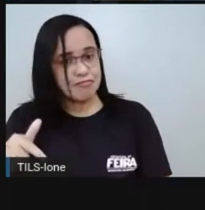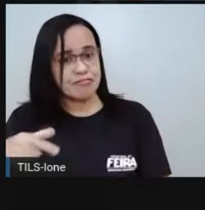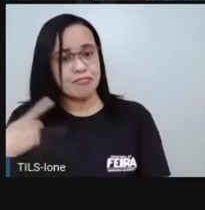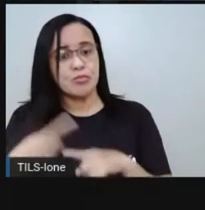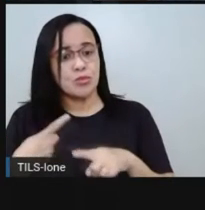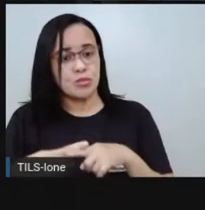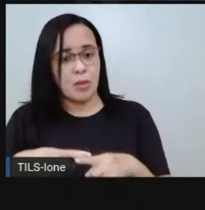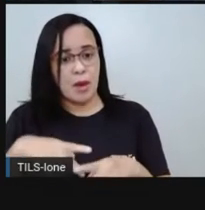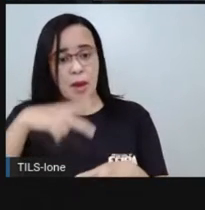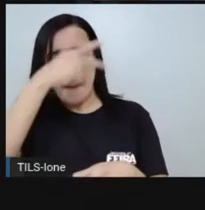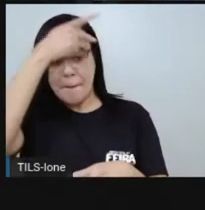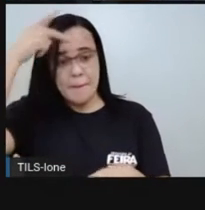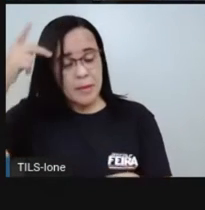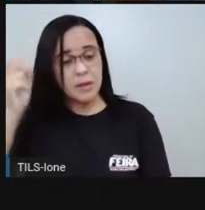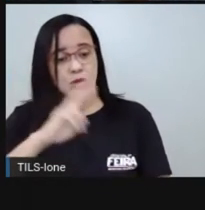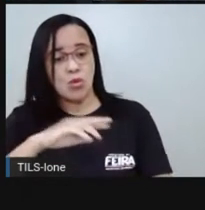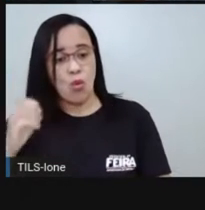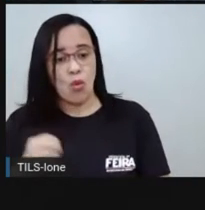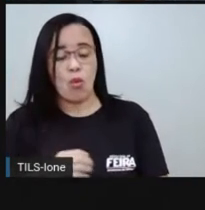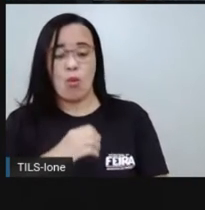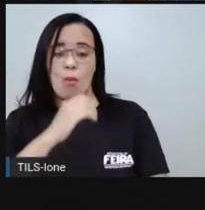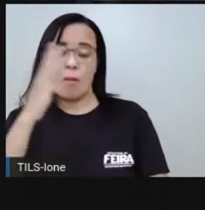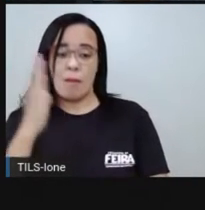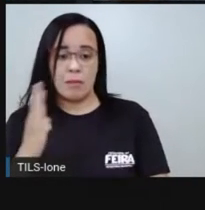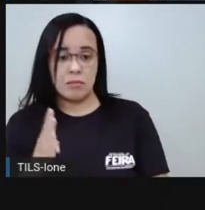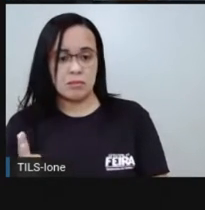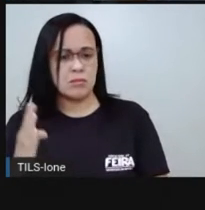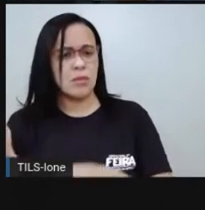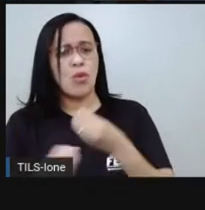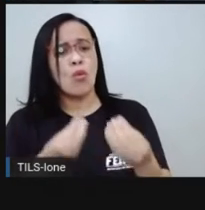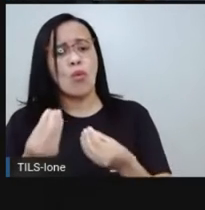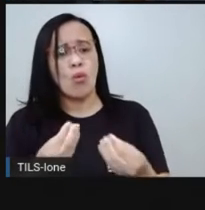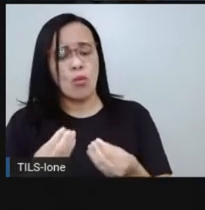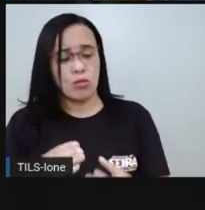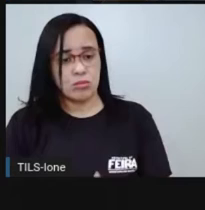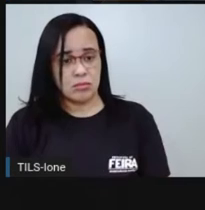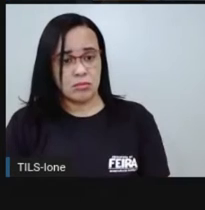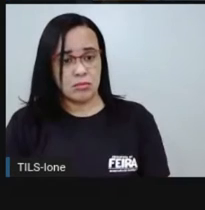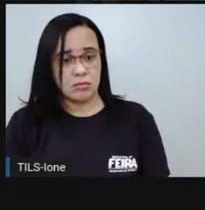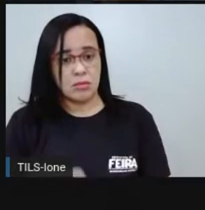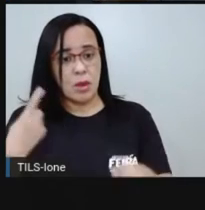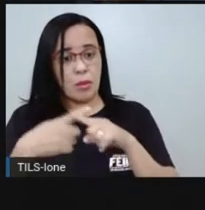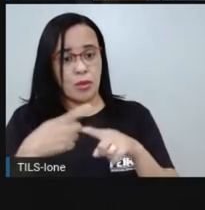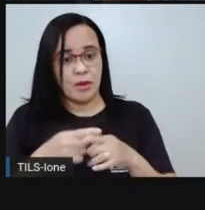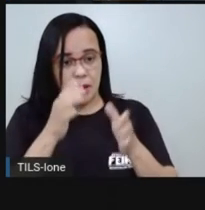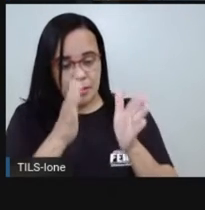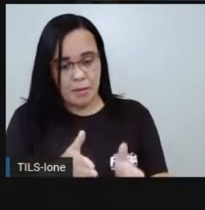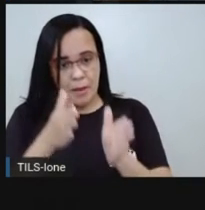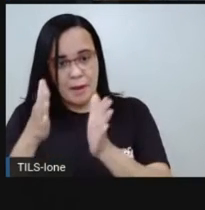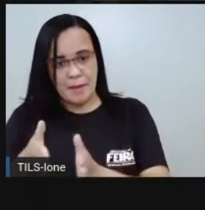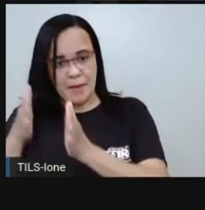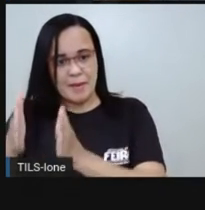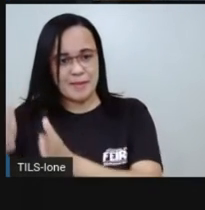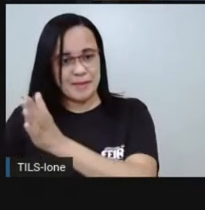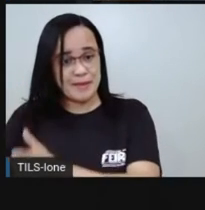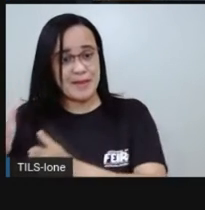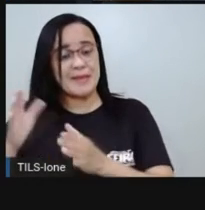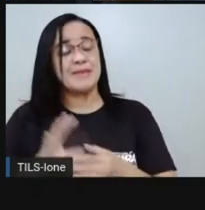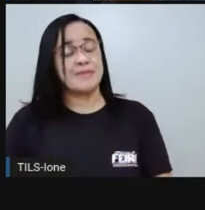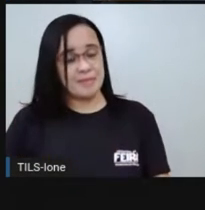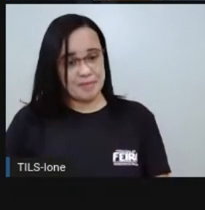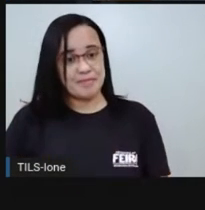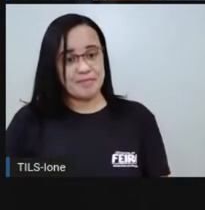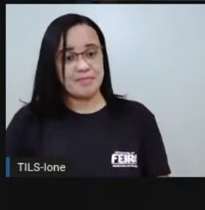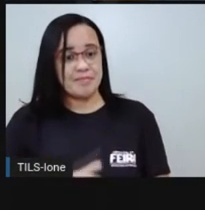organizada em períodos. a república brasileira começa em 1889, no dia